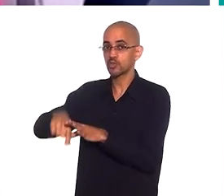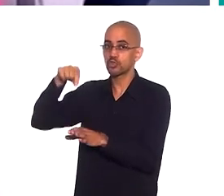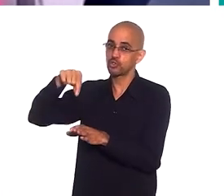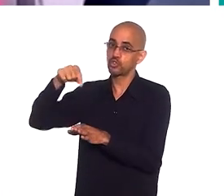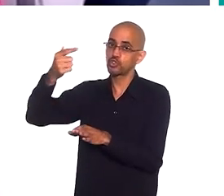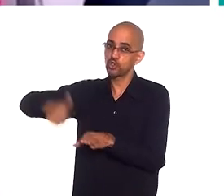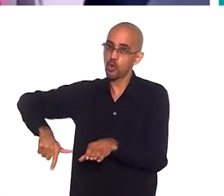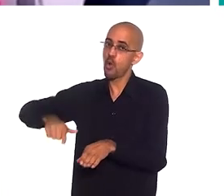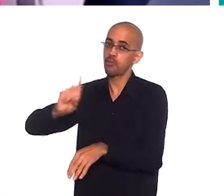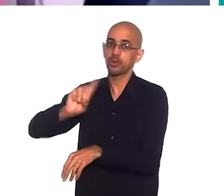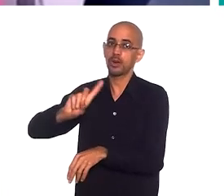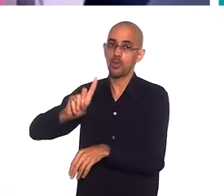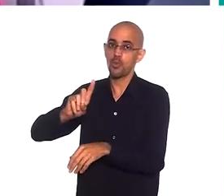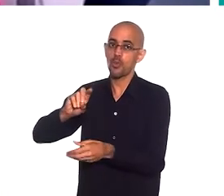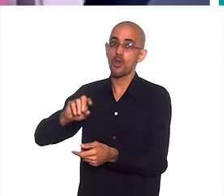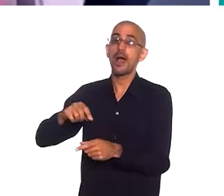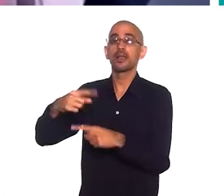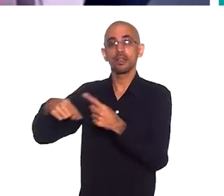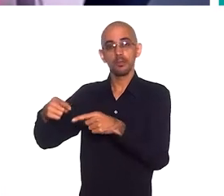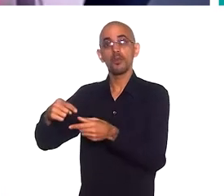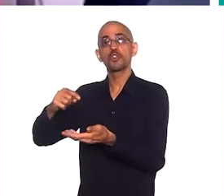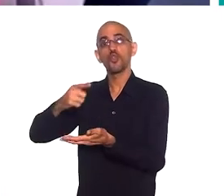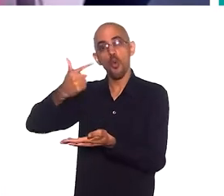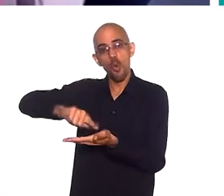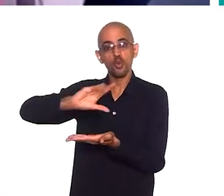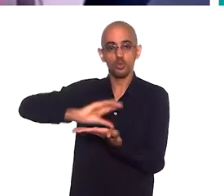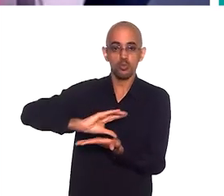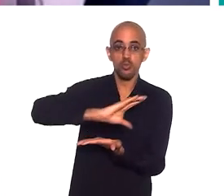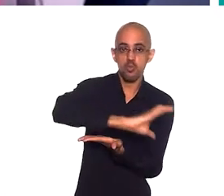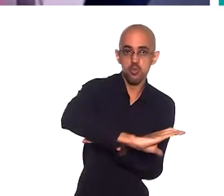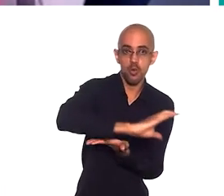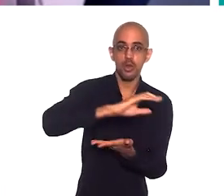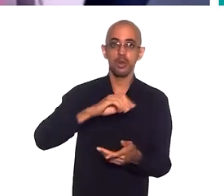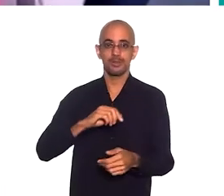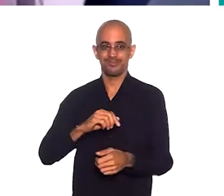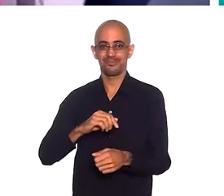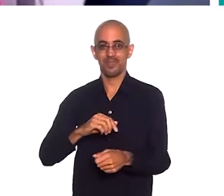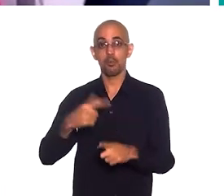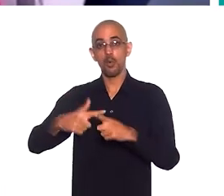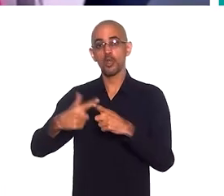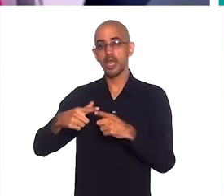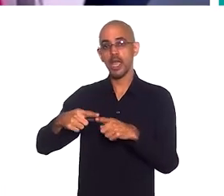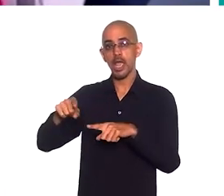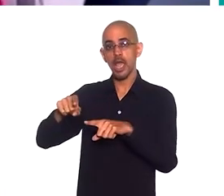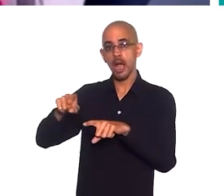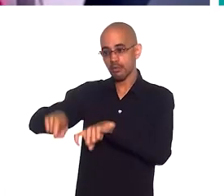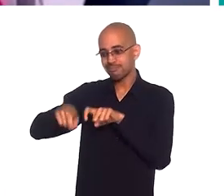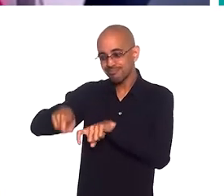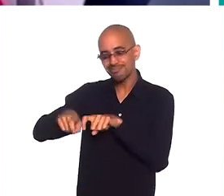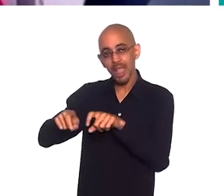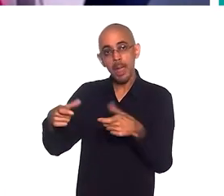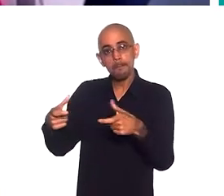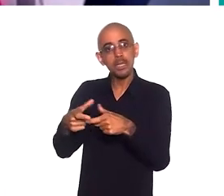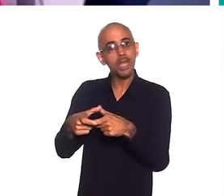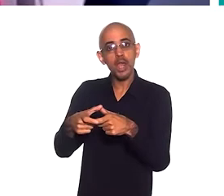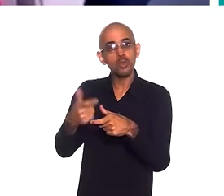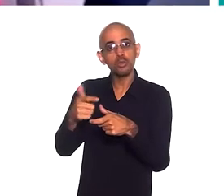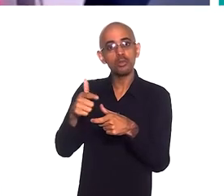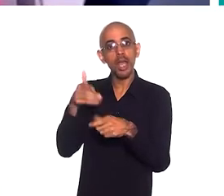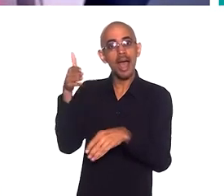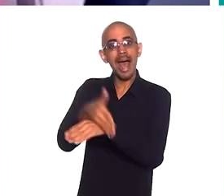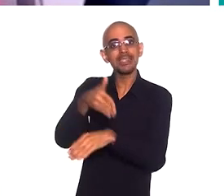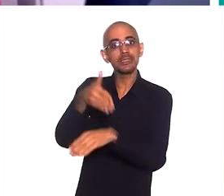são formas de finanças, porque o pequeno não tem acesso aos grandes bancos, aos bancos da